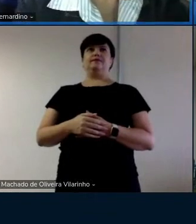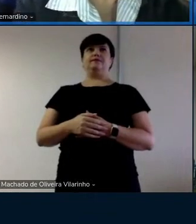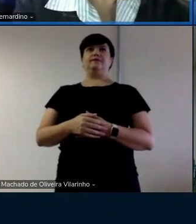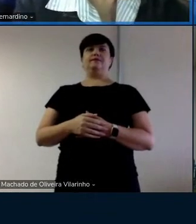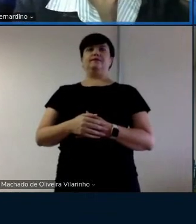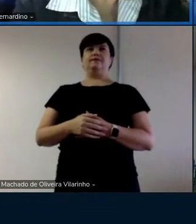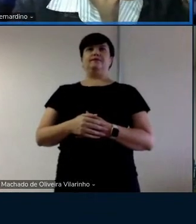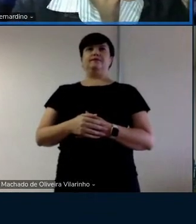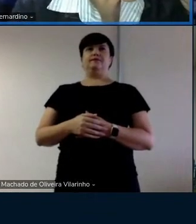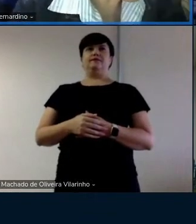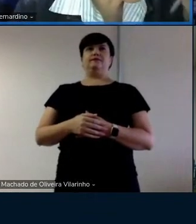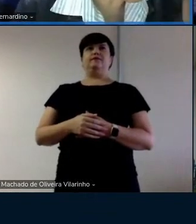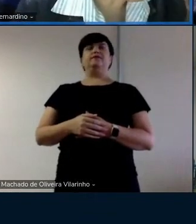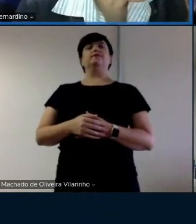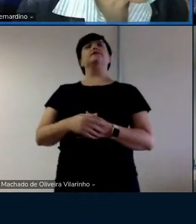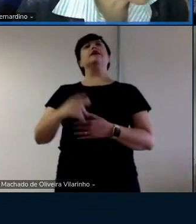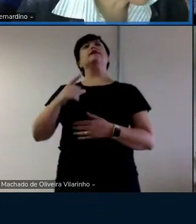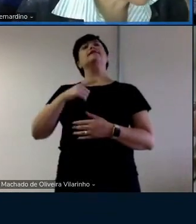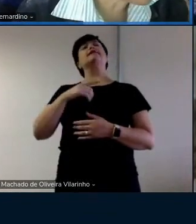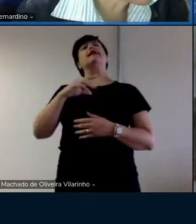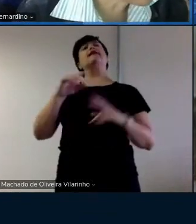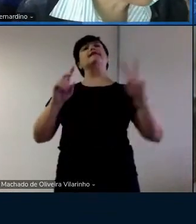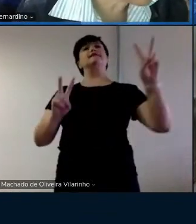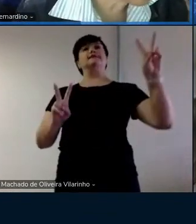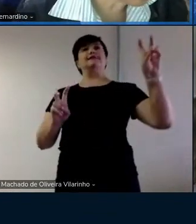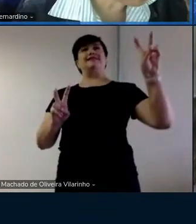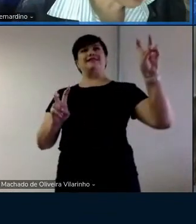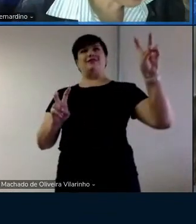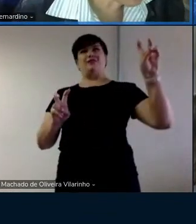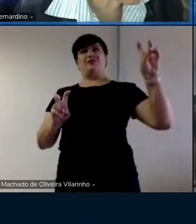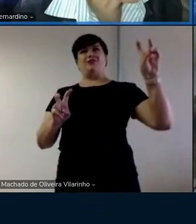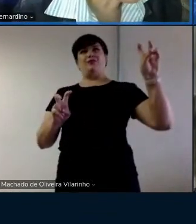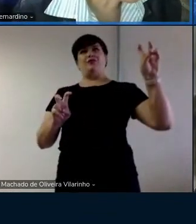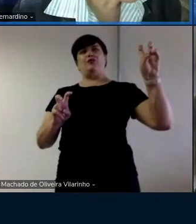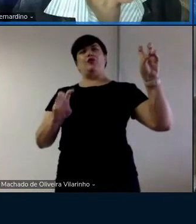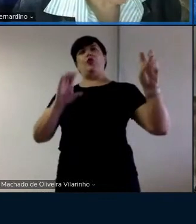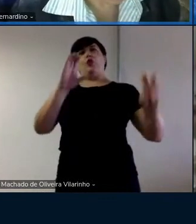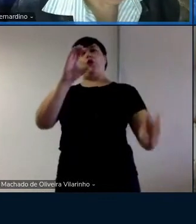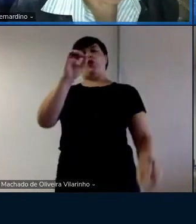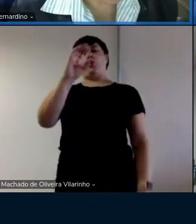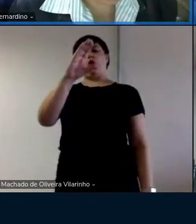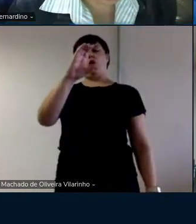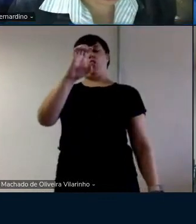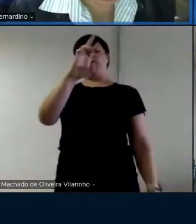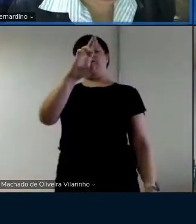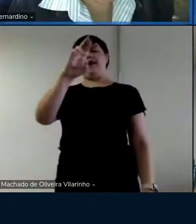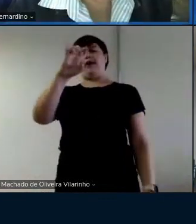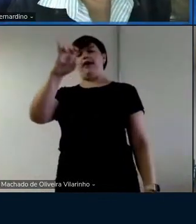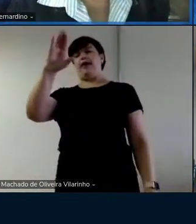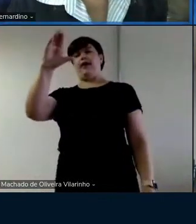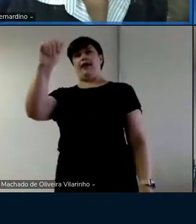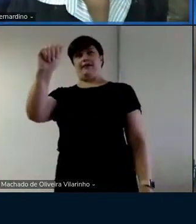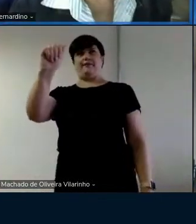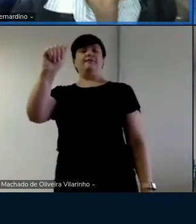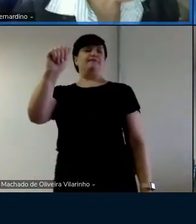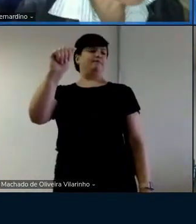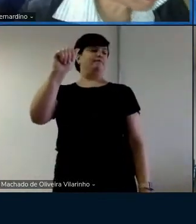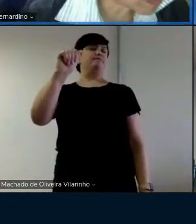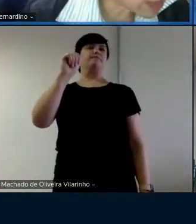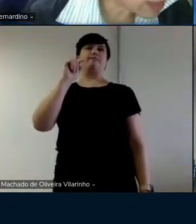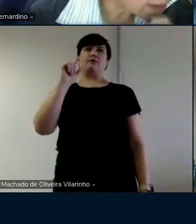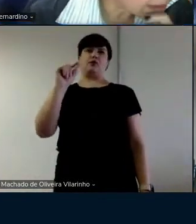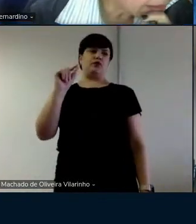Tem uma citação do Correia, que aqui